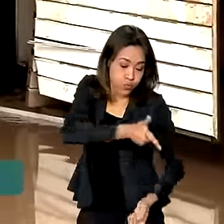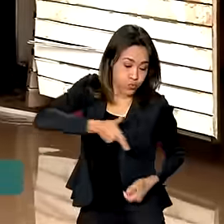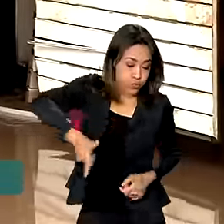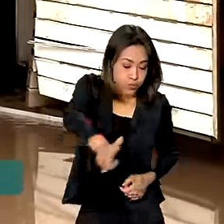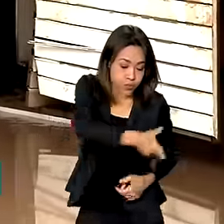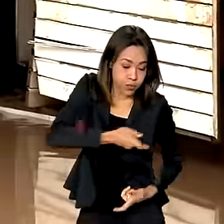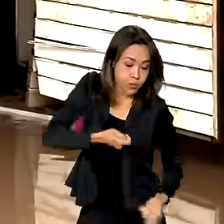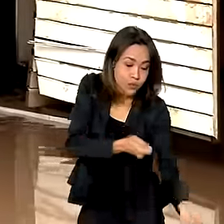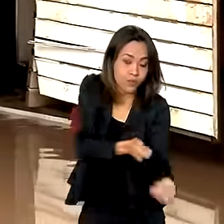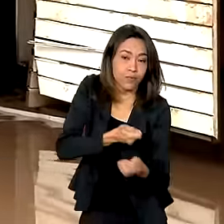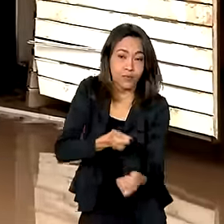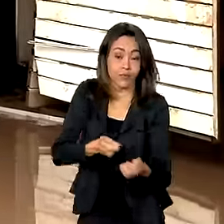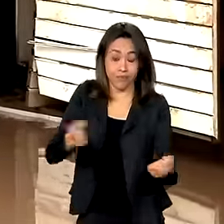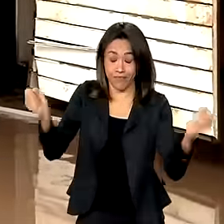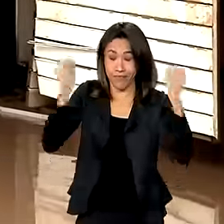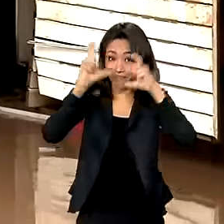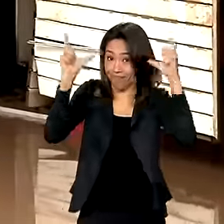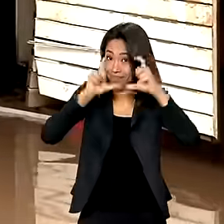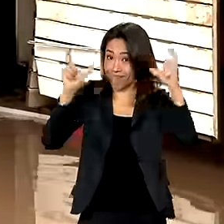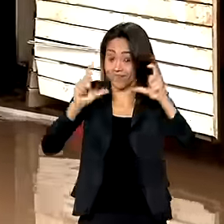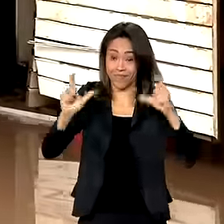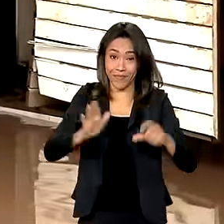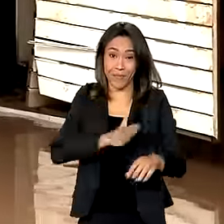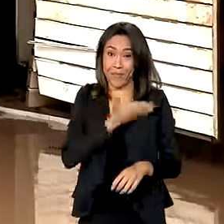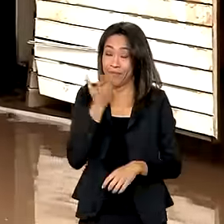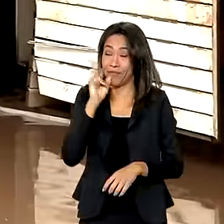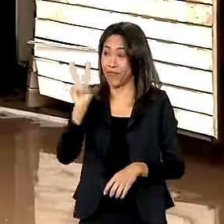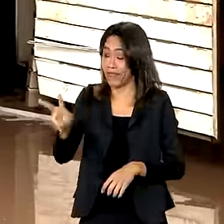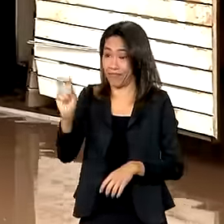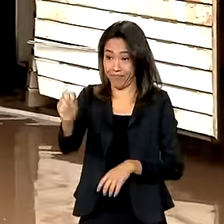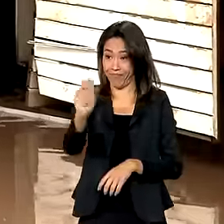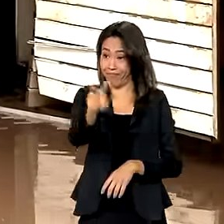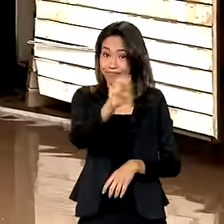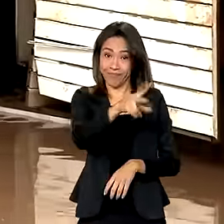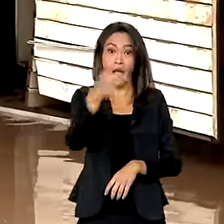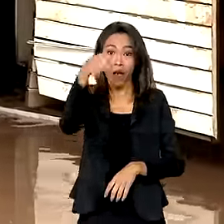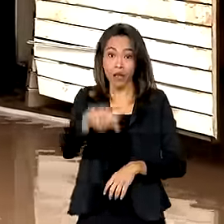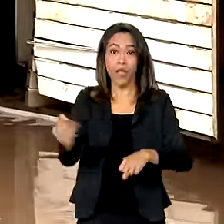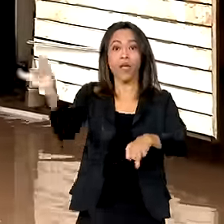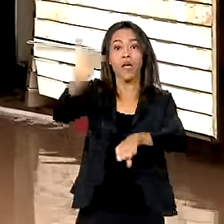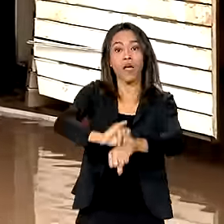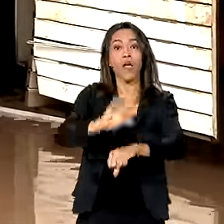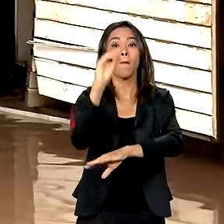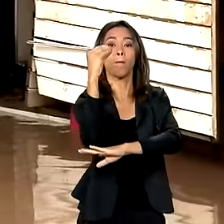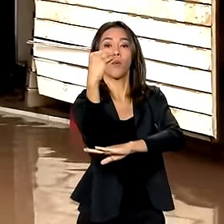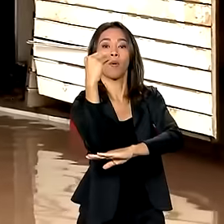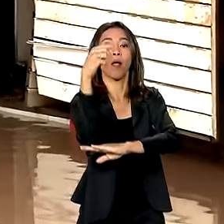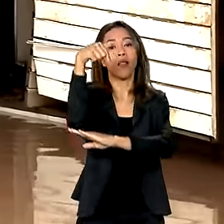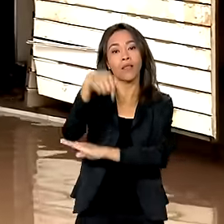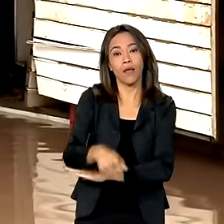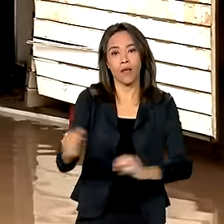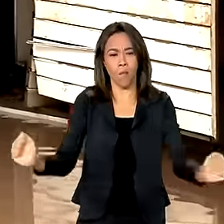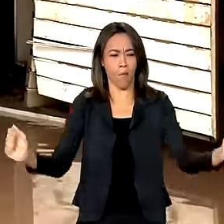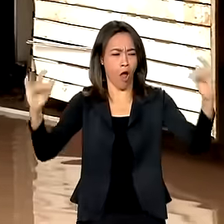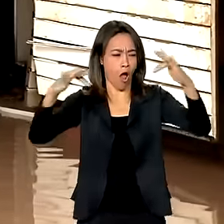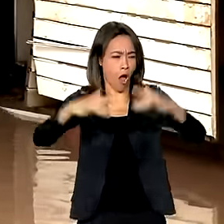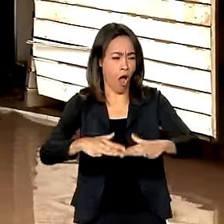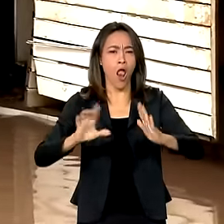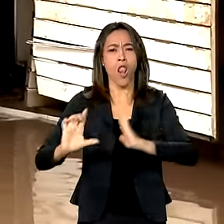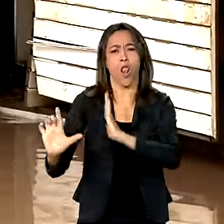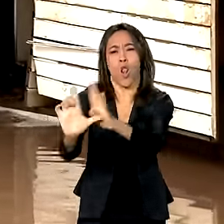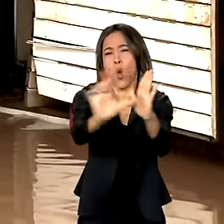desolador. Estamos no coração do comércio de Porto Alegre, onde se concentram as lojas